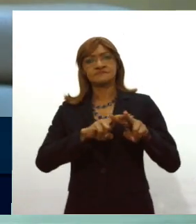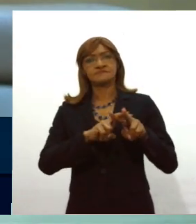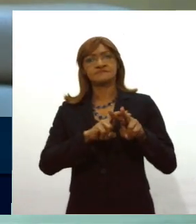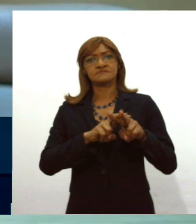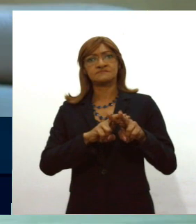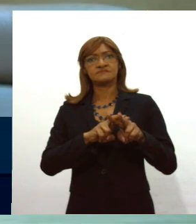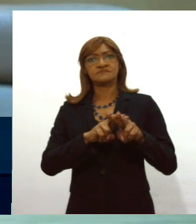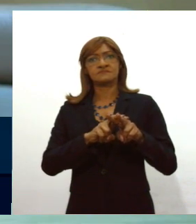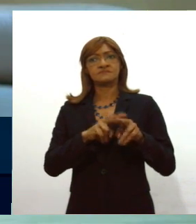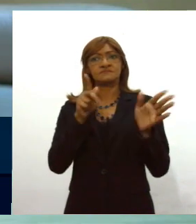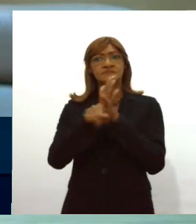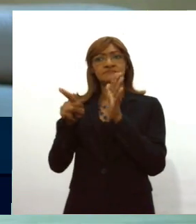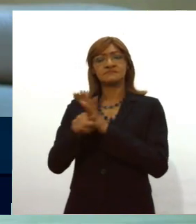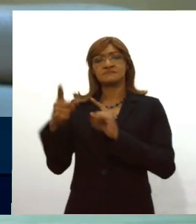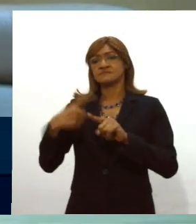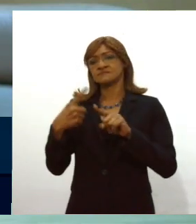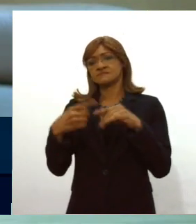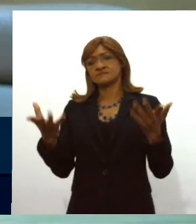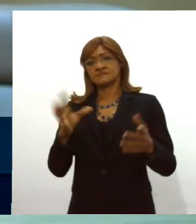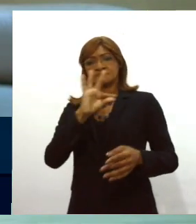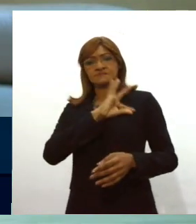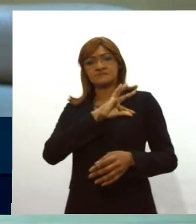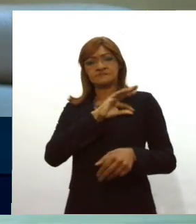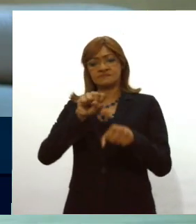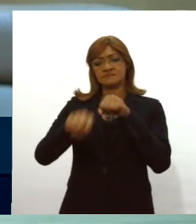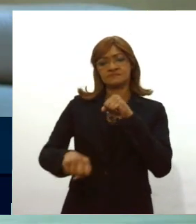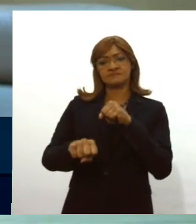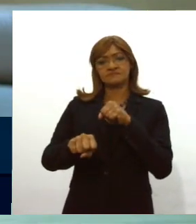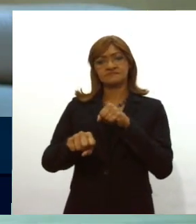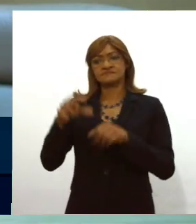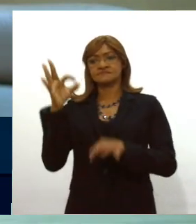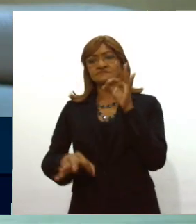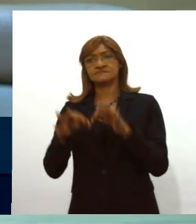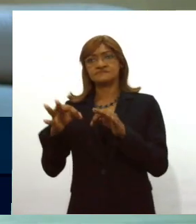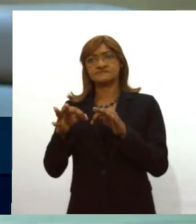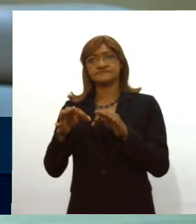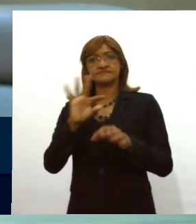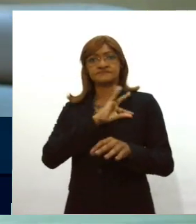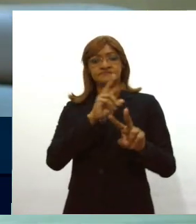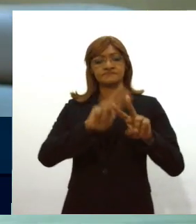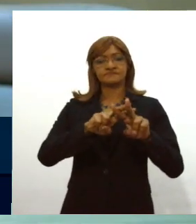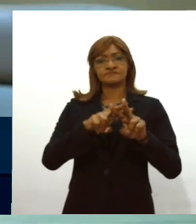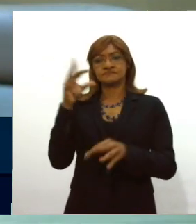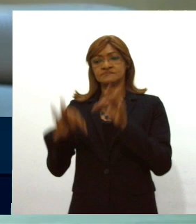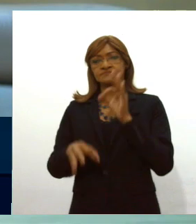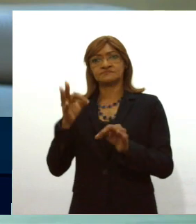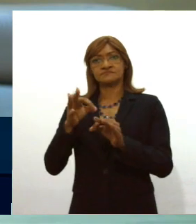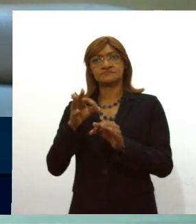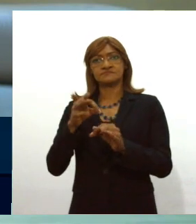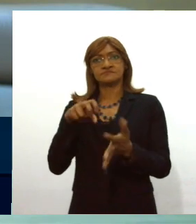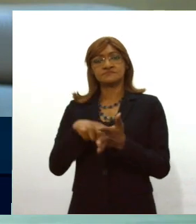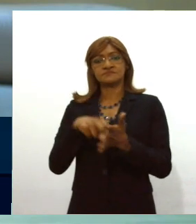os motivos que levaram a polícia e o judiciário, a polícia prender e o judiciário a condenar